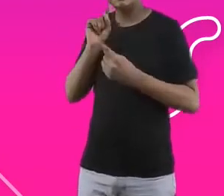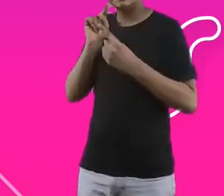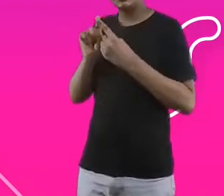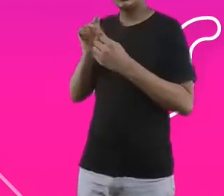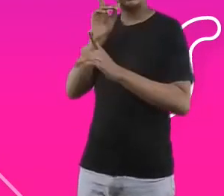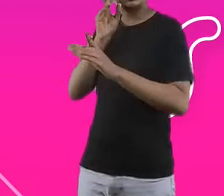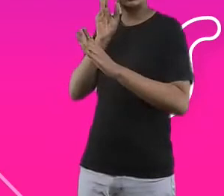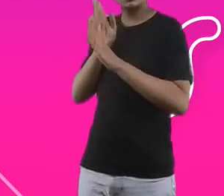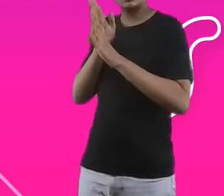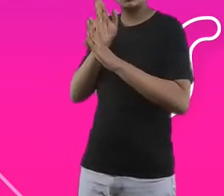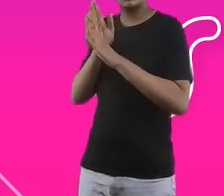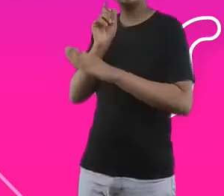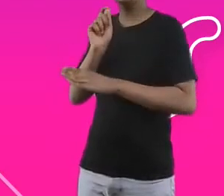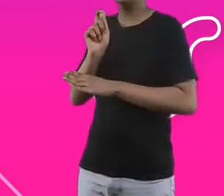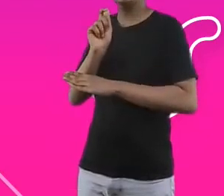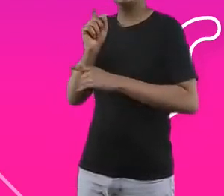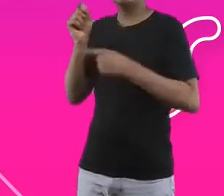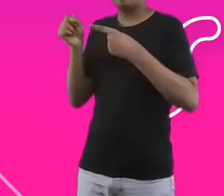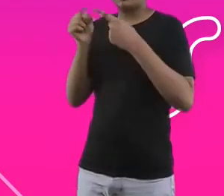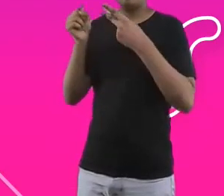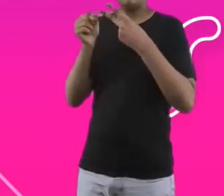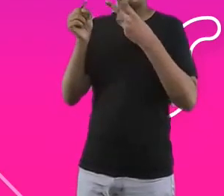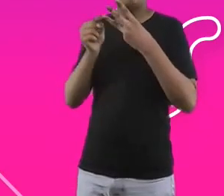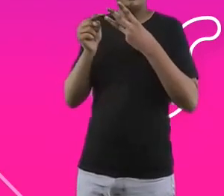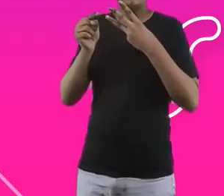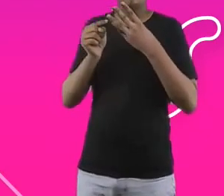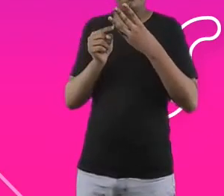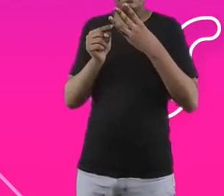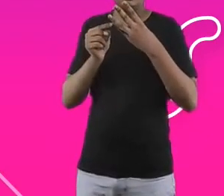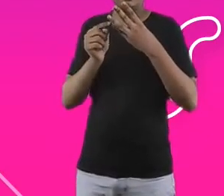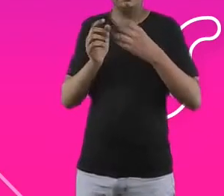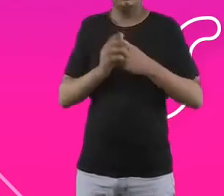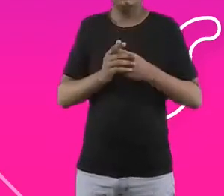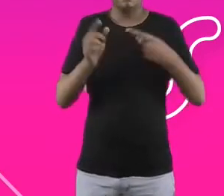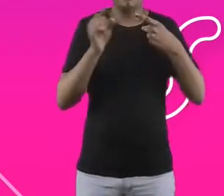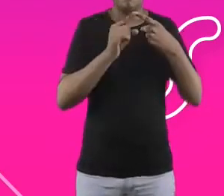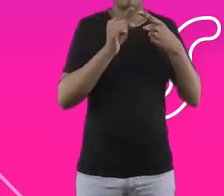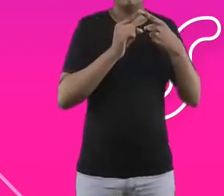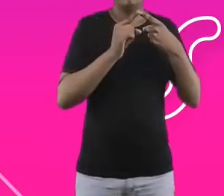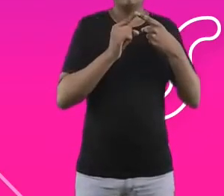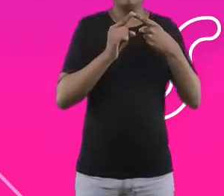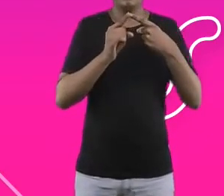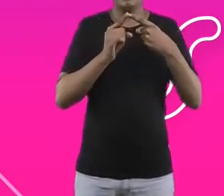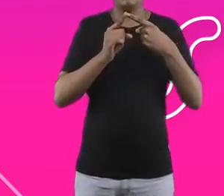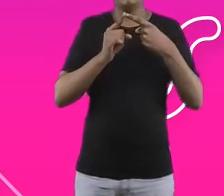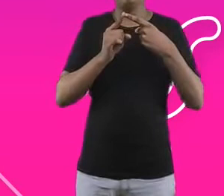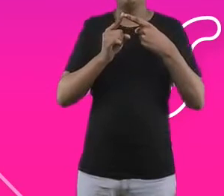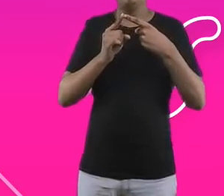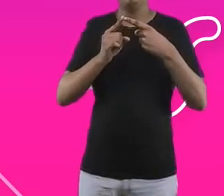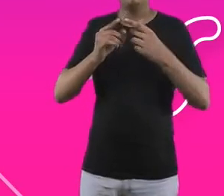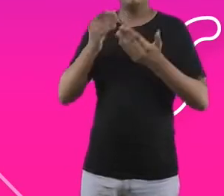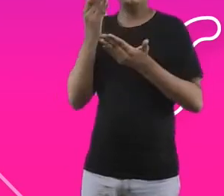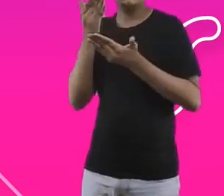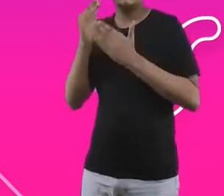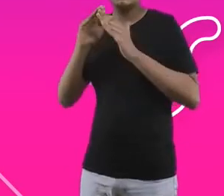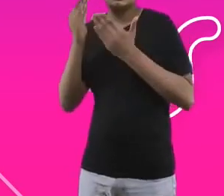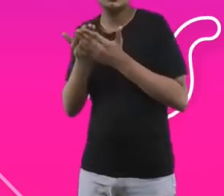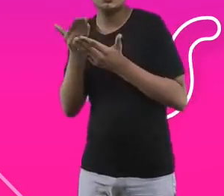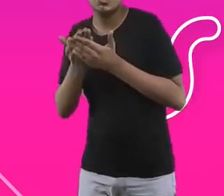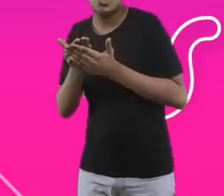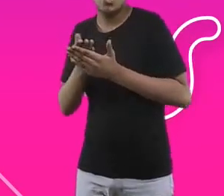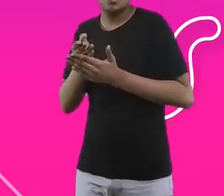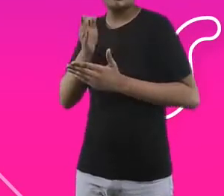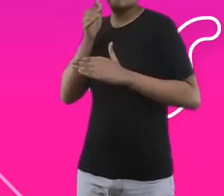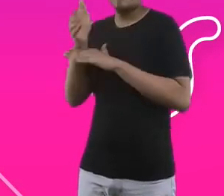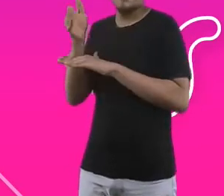relevantes para a gente, né? Que é aumento de frequência, que é uma melhor qualidade de merenda, que é um desempenho superior desses